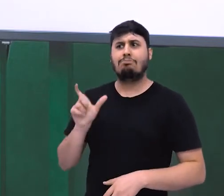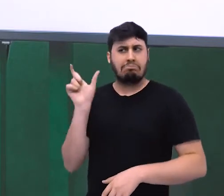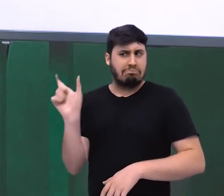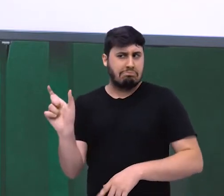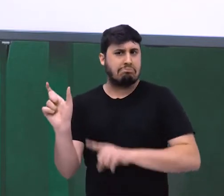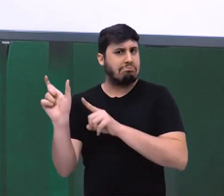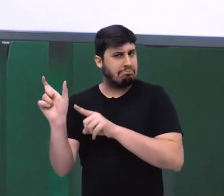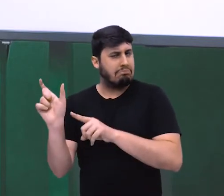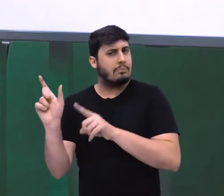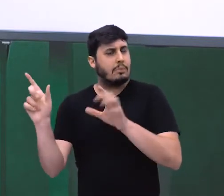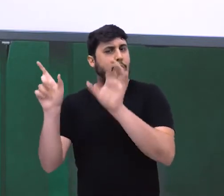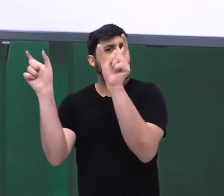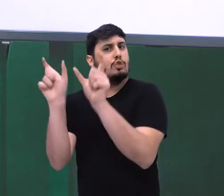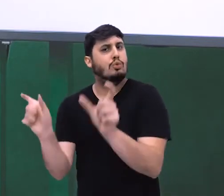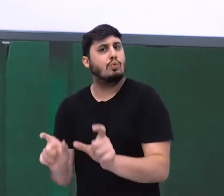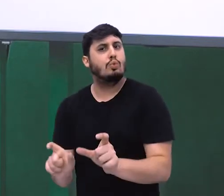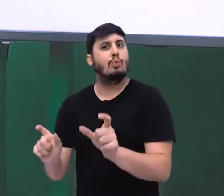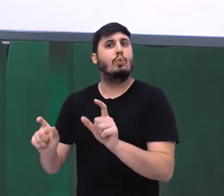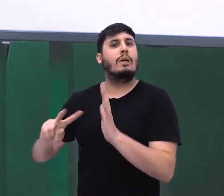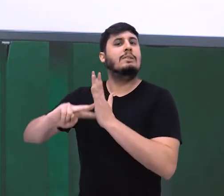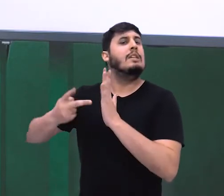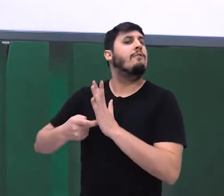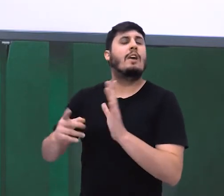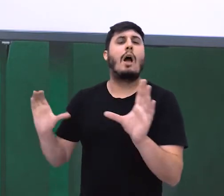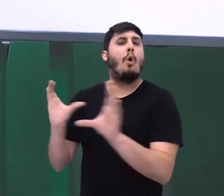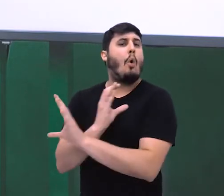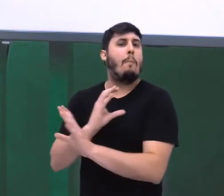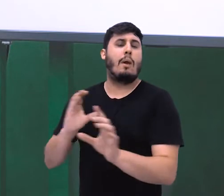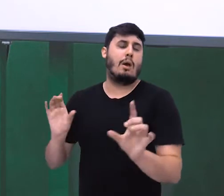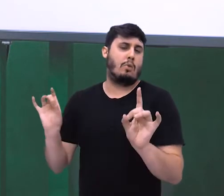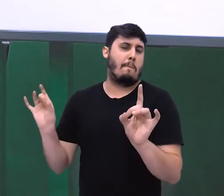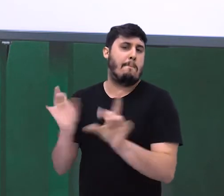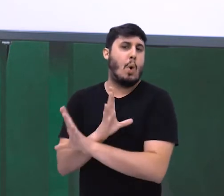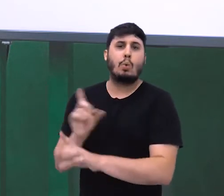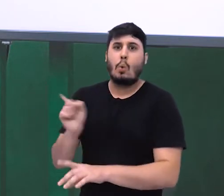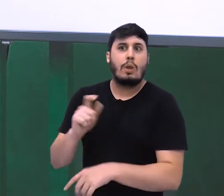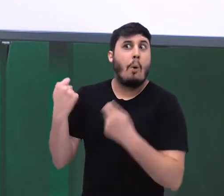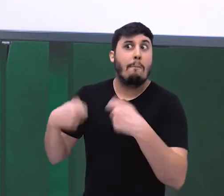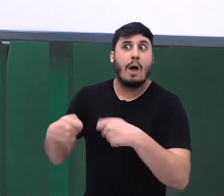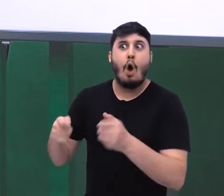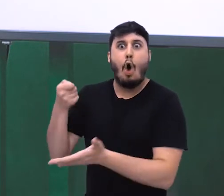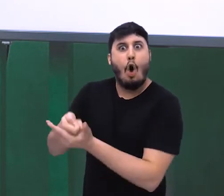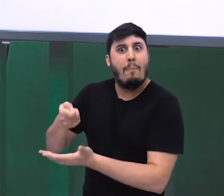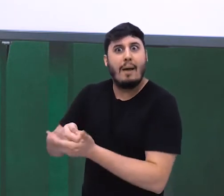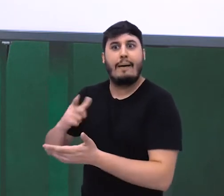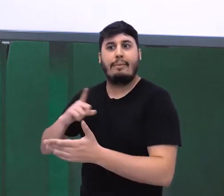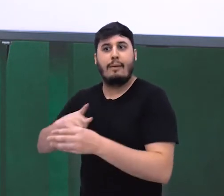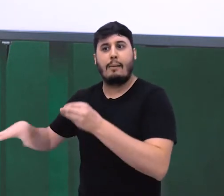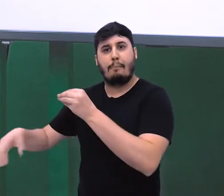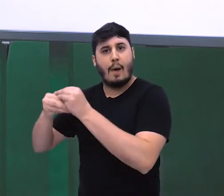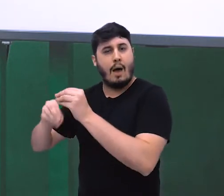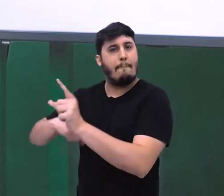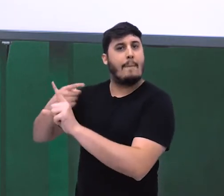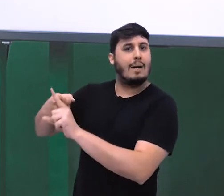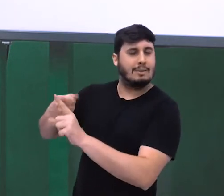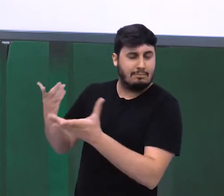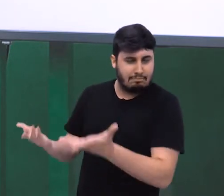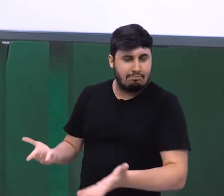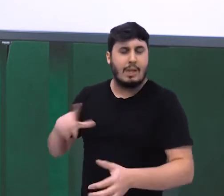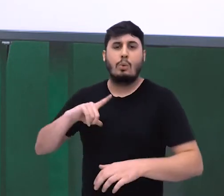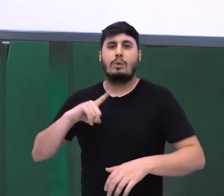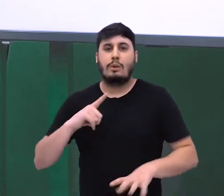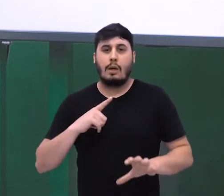E também tem estrutura, tem um valor semântico completo. Não precisa da outra para ter sentido completo. Então, eu tenho aqui duas